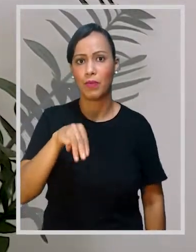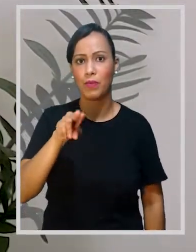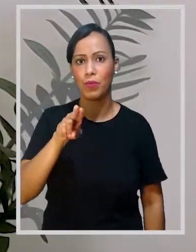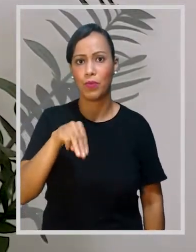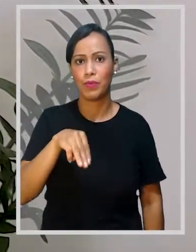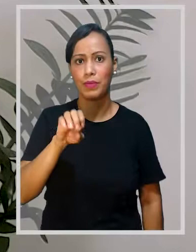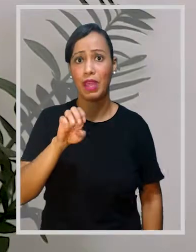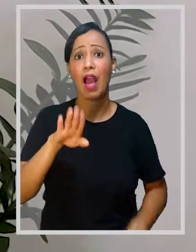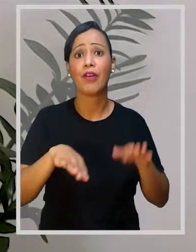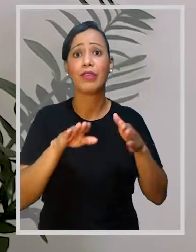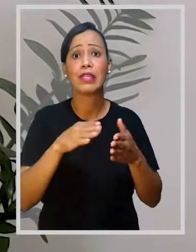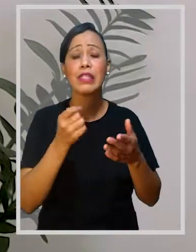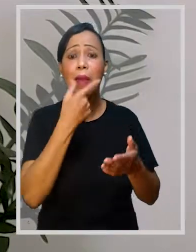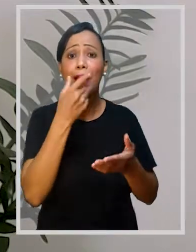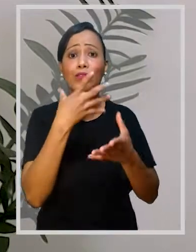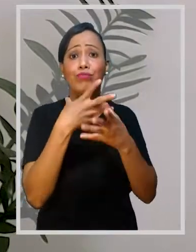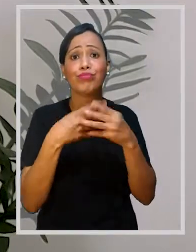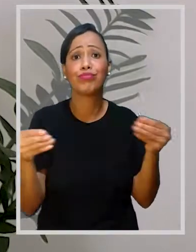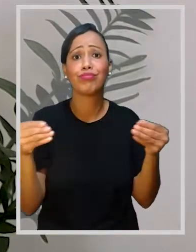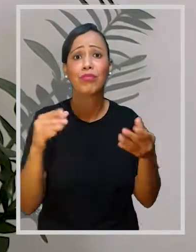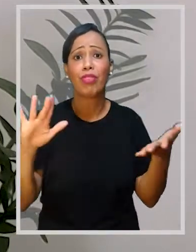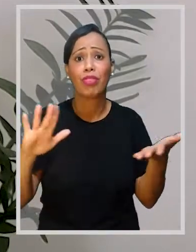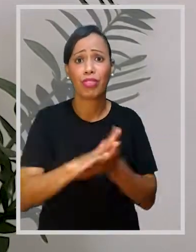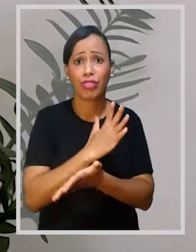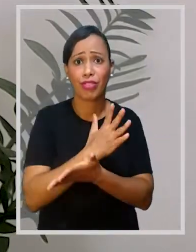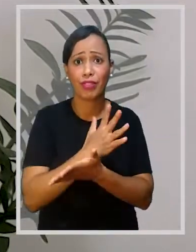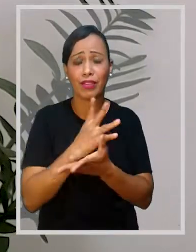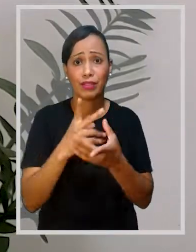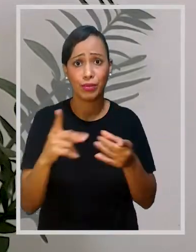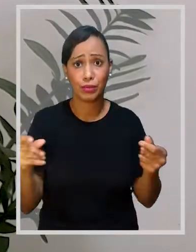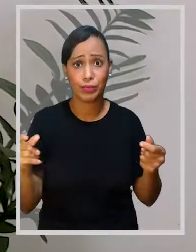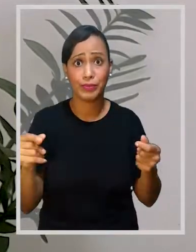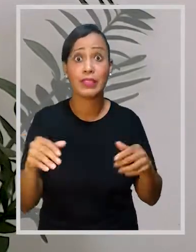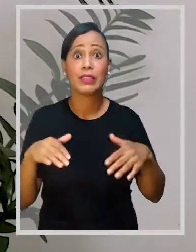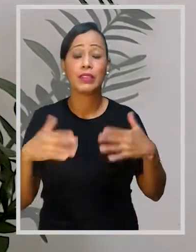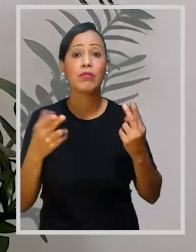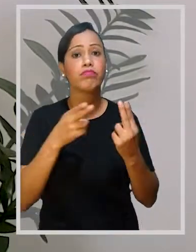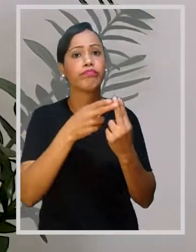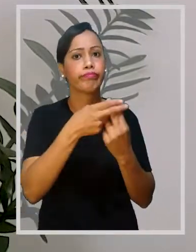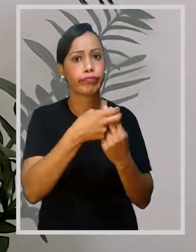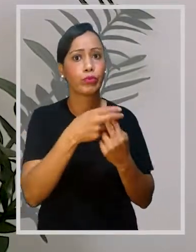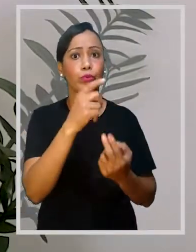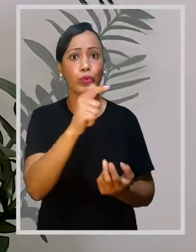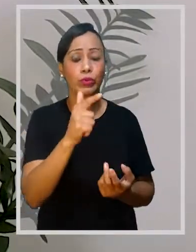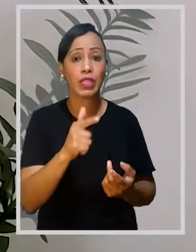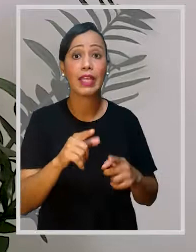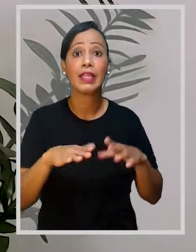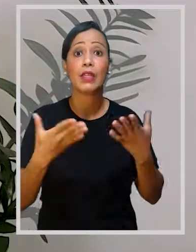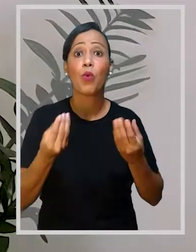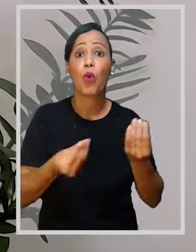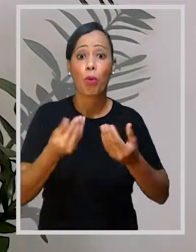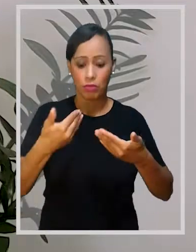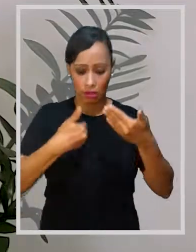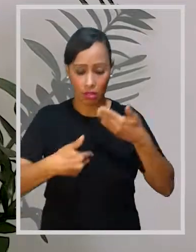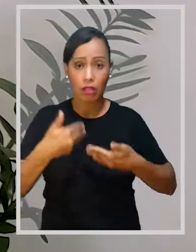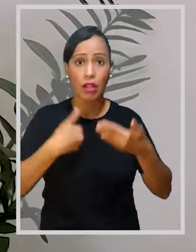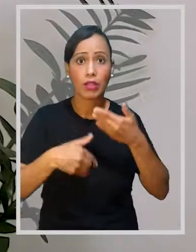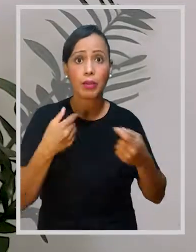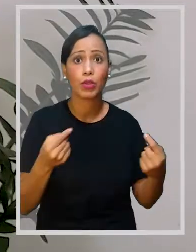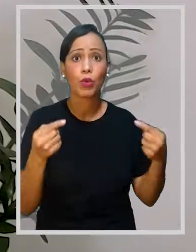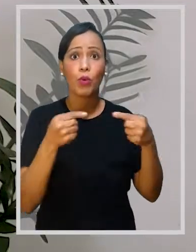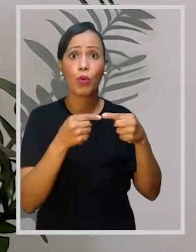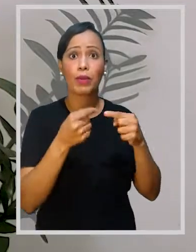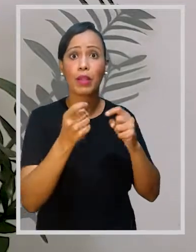Essenciais ou na Remume, podem estar em falta ou indisponíveis no SUS. No entanto, realizar o tratamento